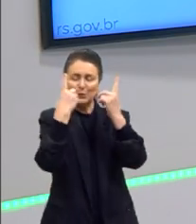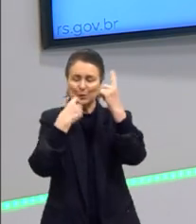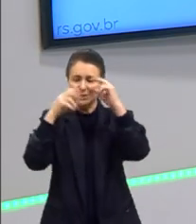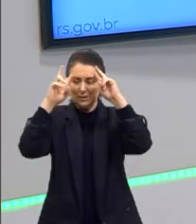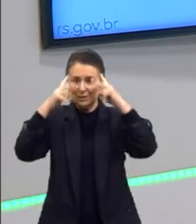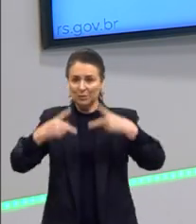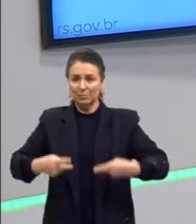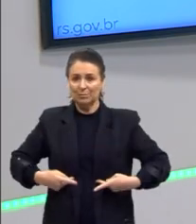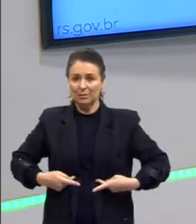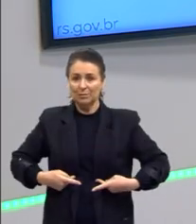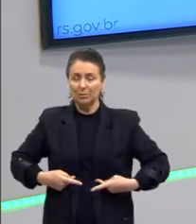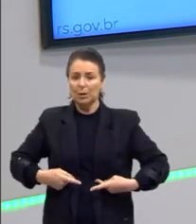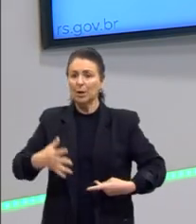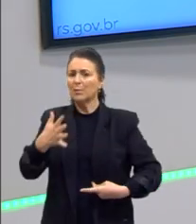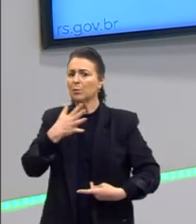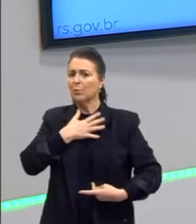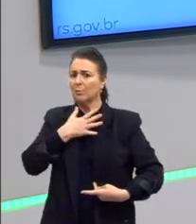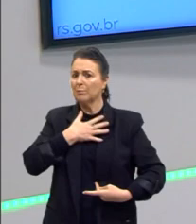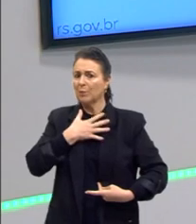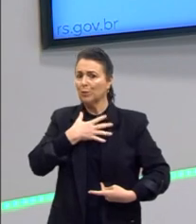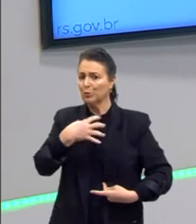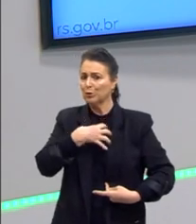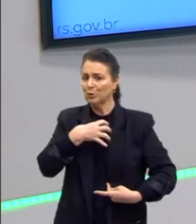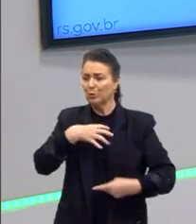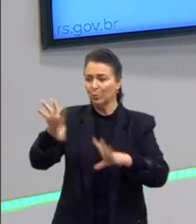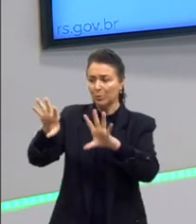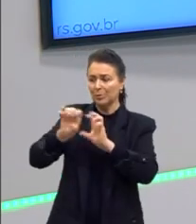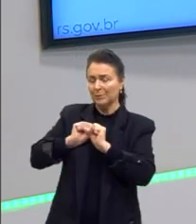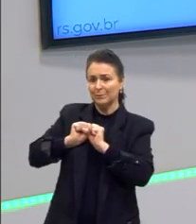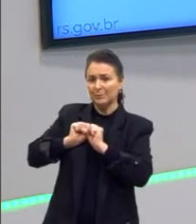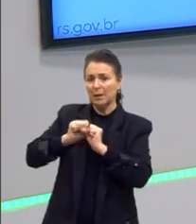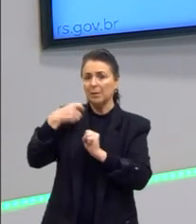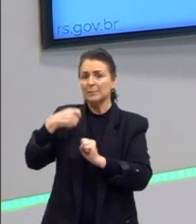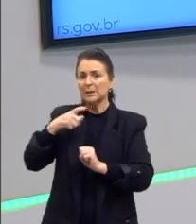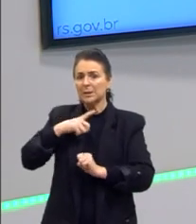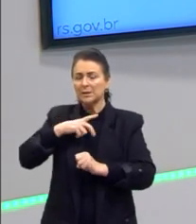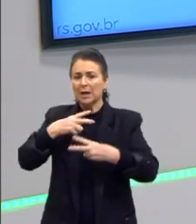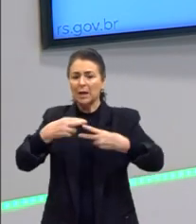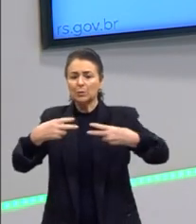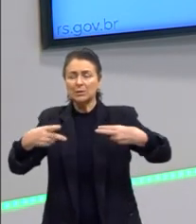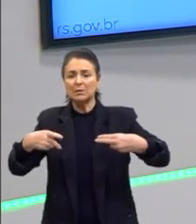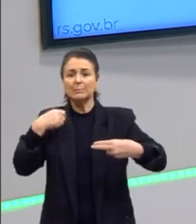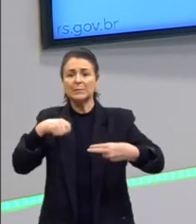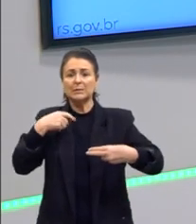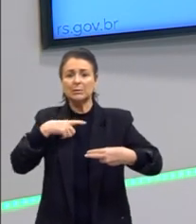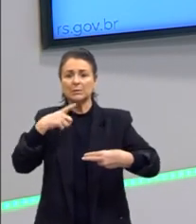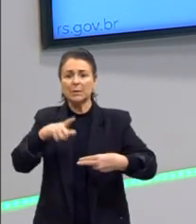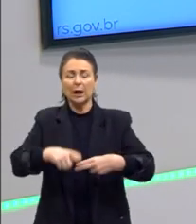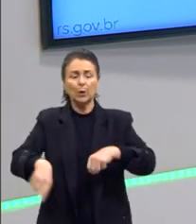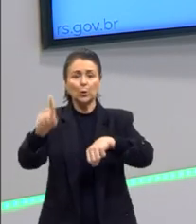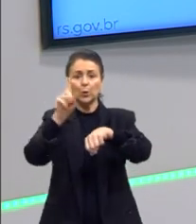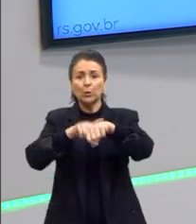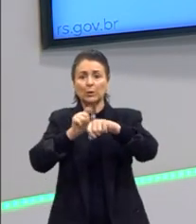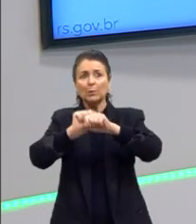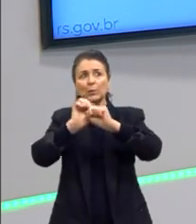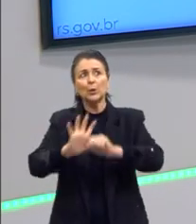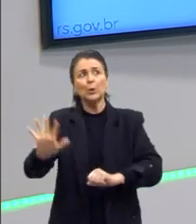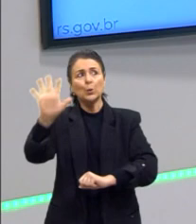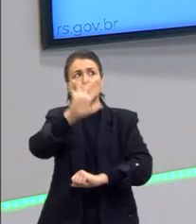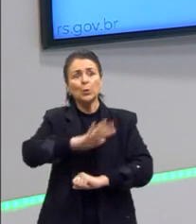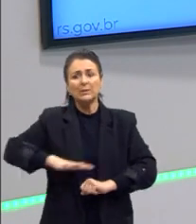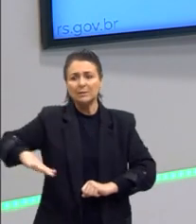E para o meu sentido captar, necessariamente as coisas devem estar no tempo e no espaço.